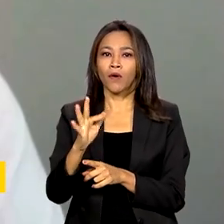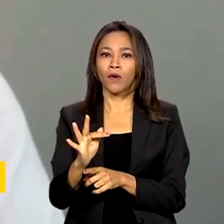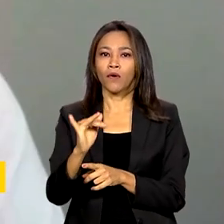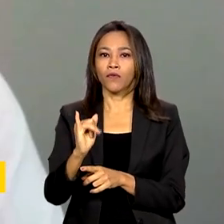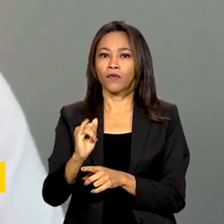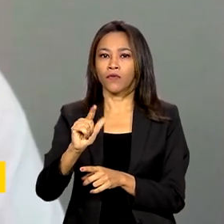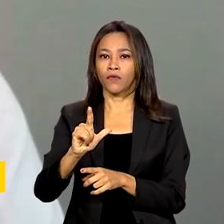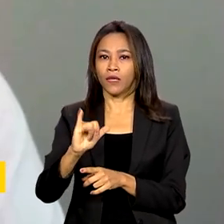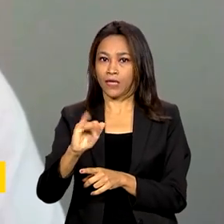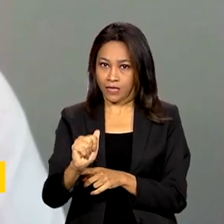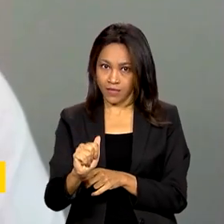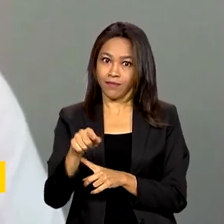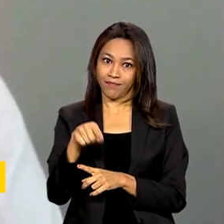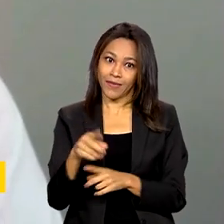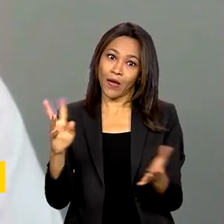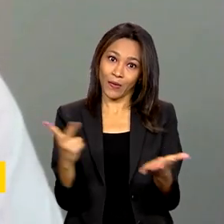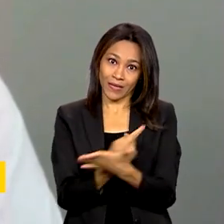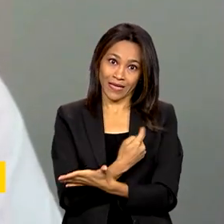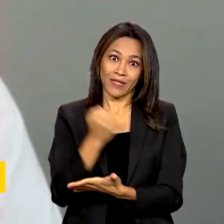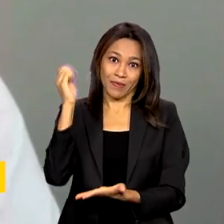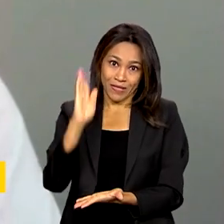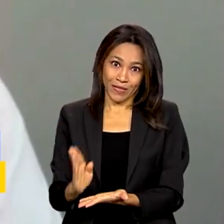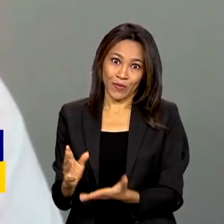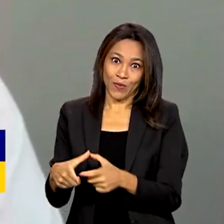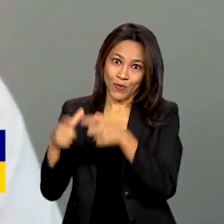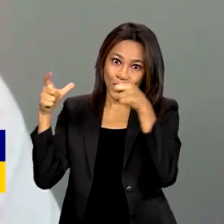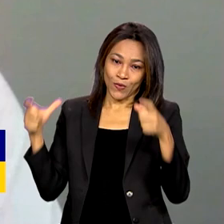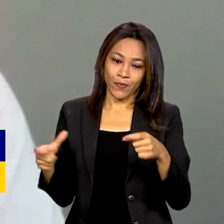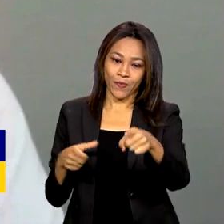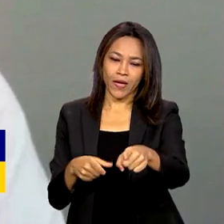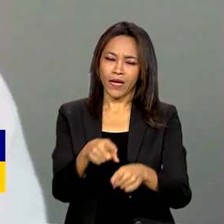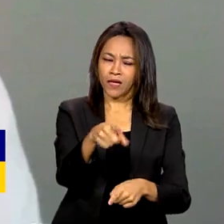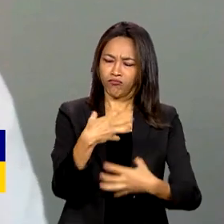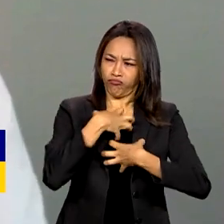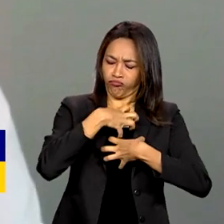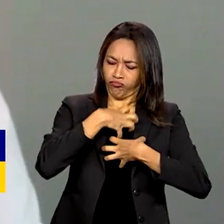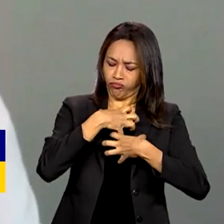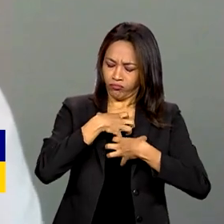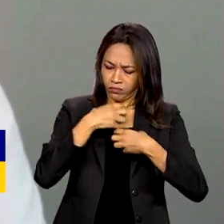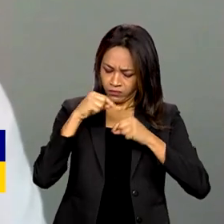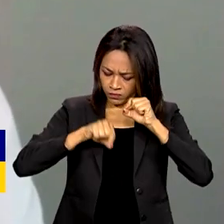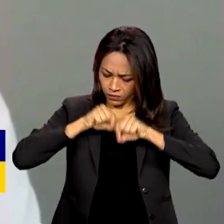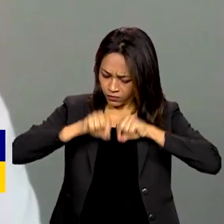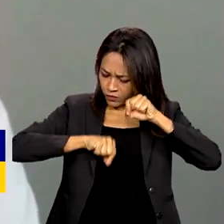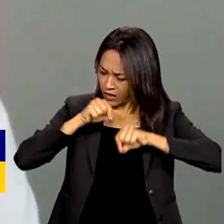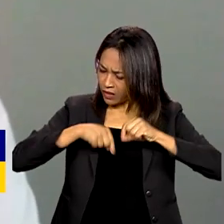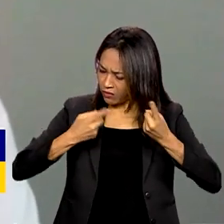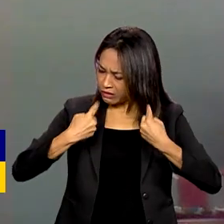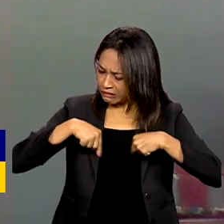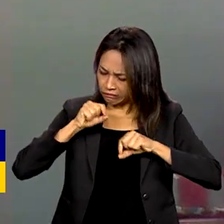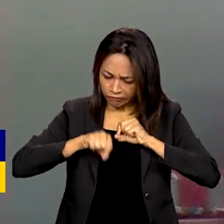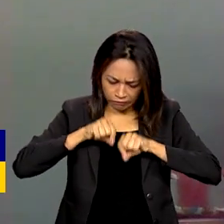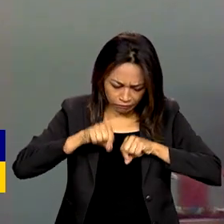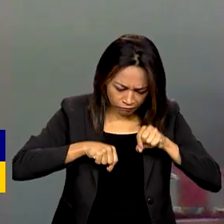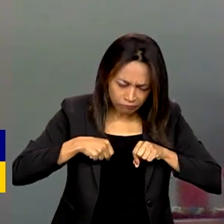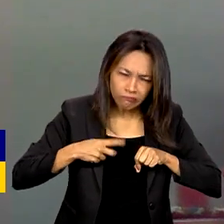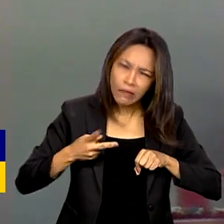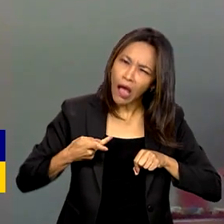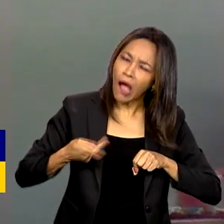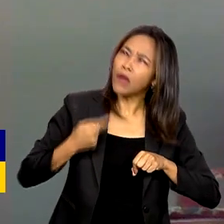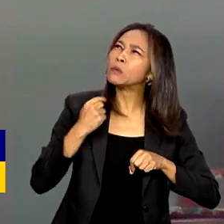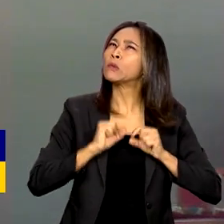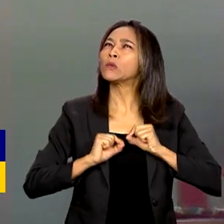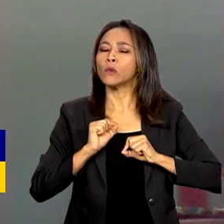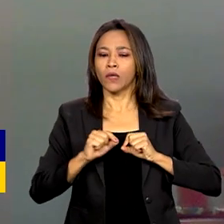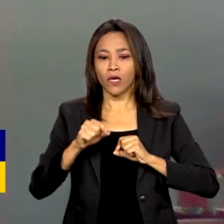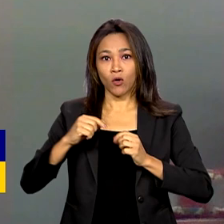Ainda bebê, José Carlos teve os primeiros sinais de que havia algo errado em seu organismo. E aí eu comecei a